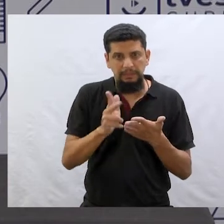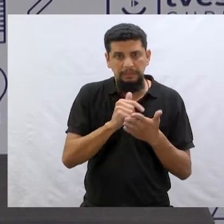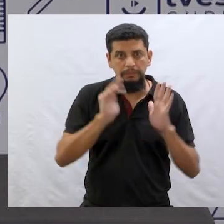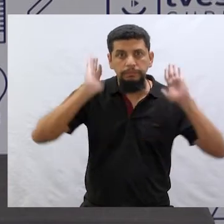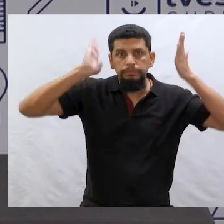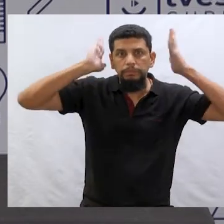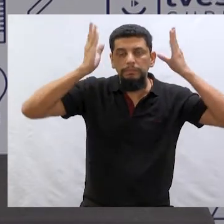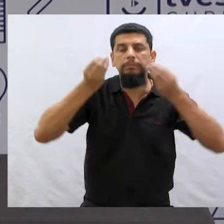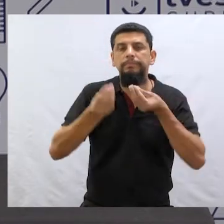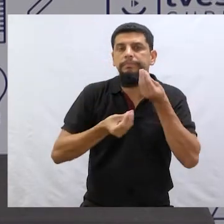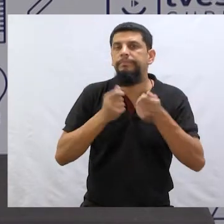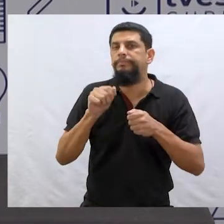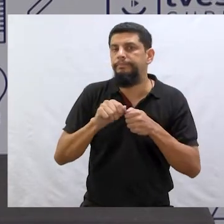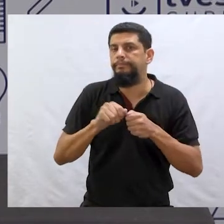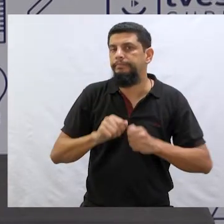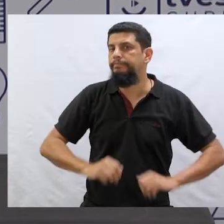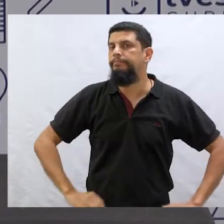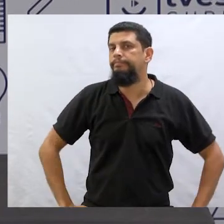o jumento faz?